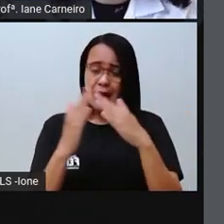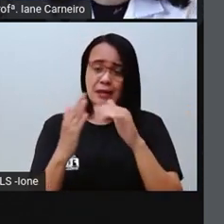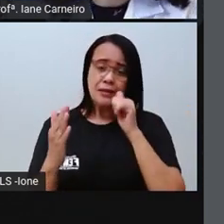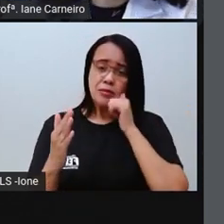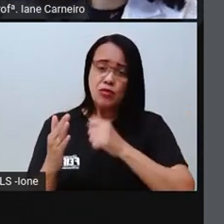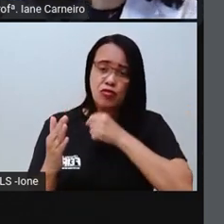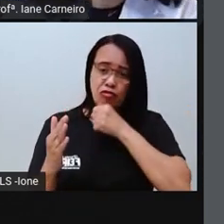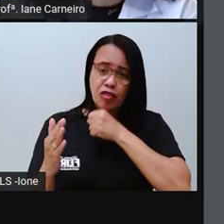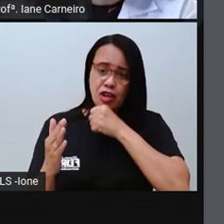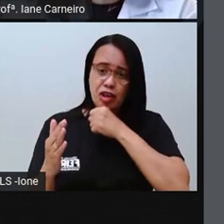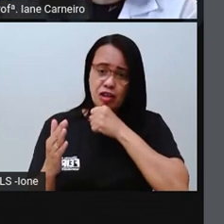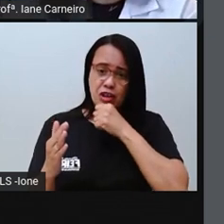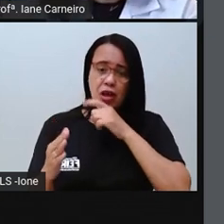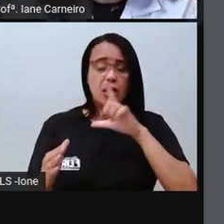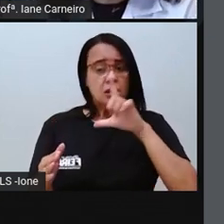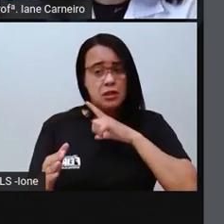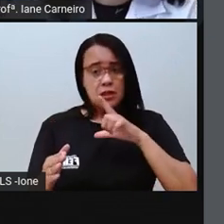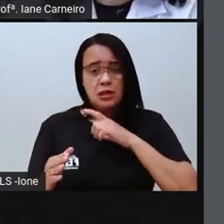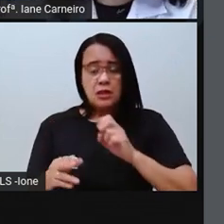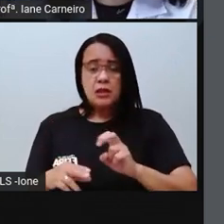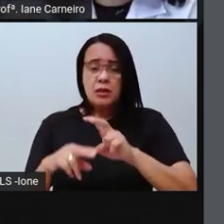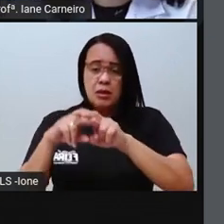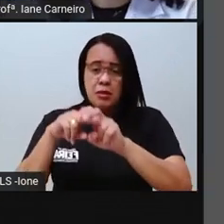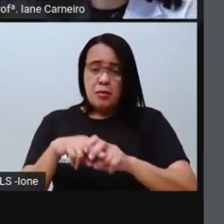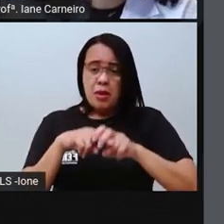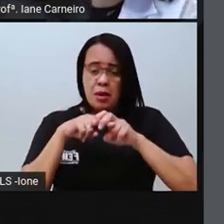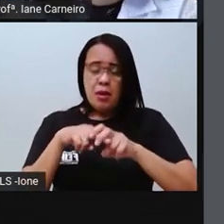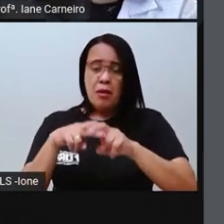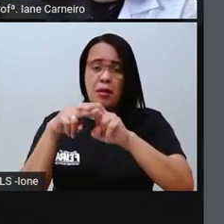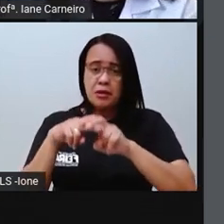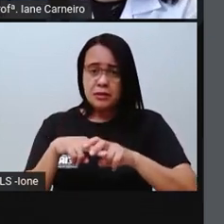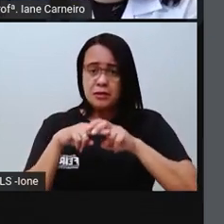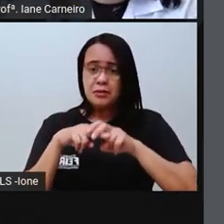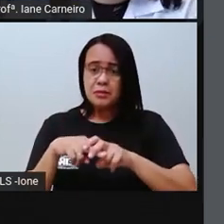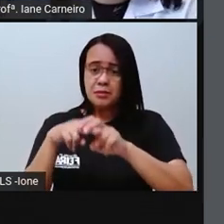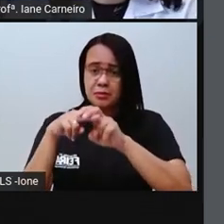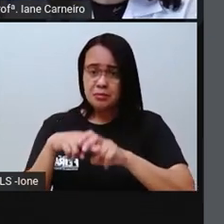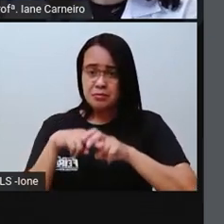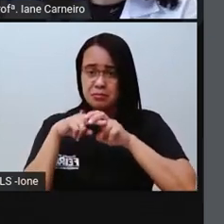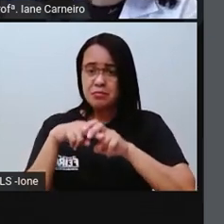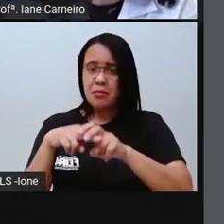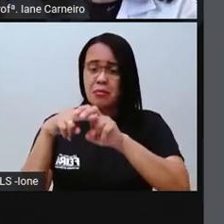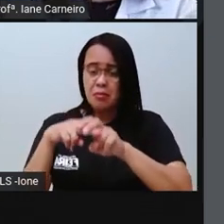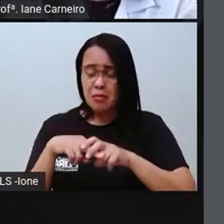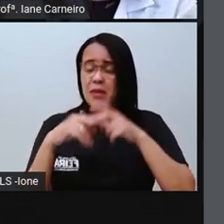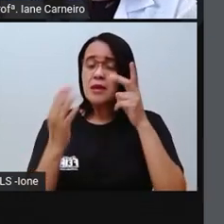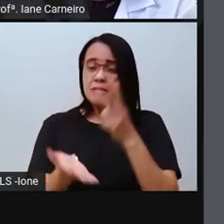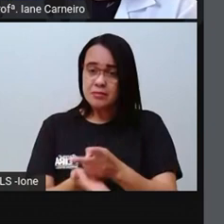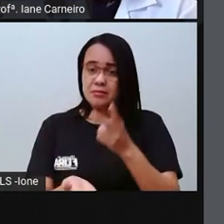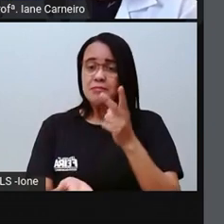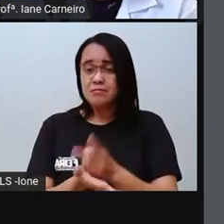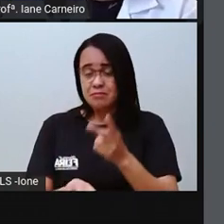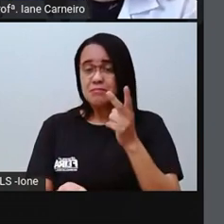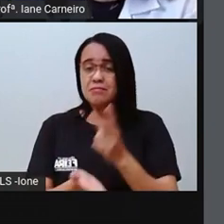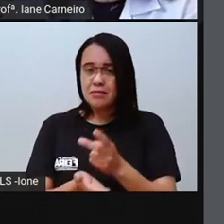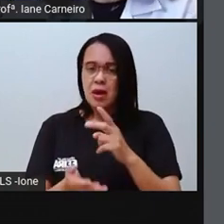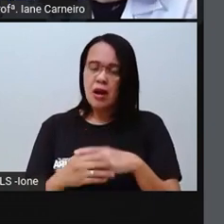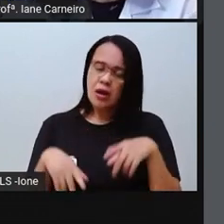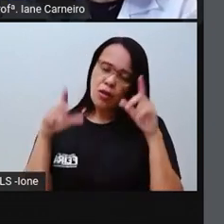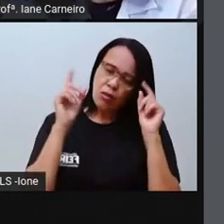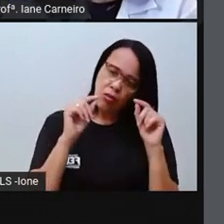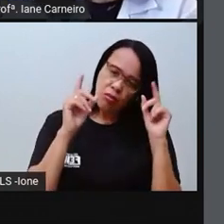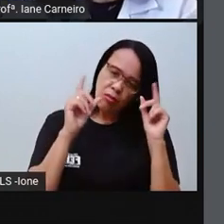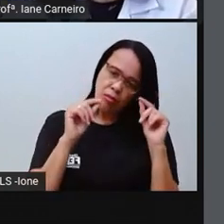também tinha uma poltrona. Era uma poltrona balanço, onde a velha balançava até dormir. Era uma